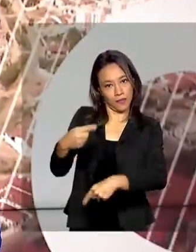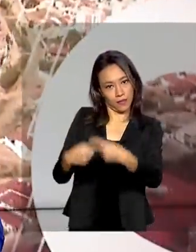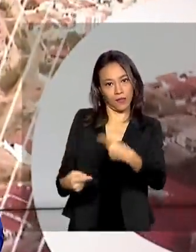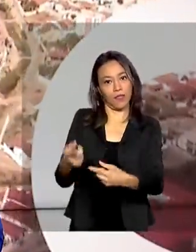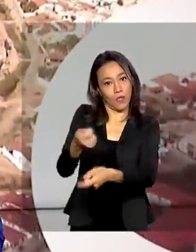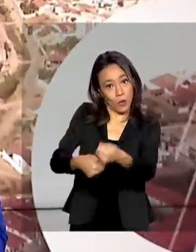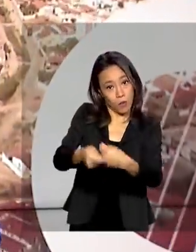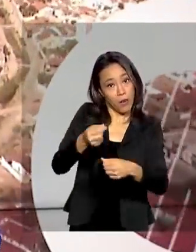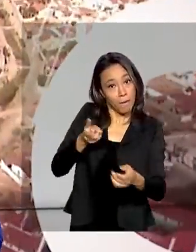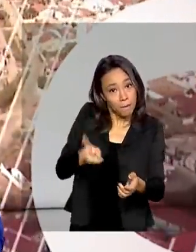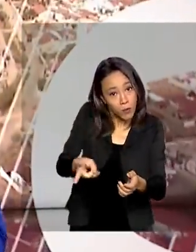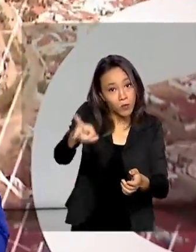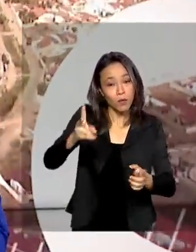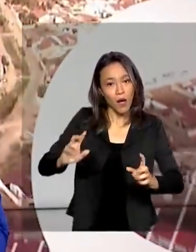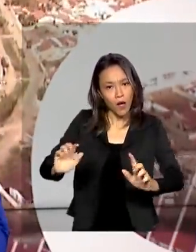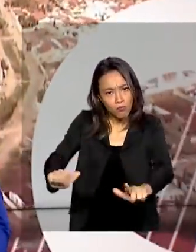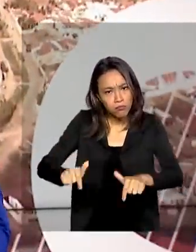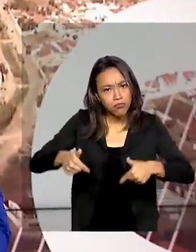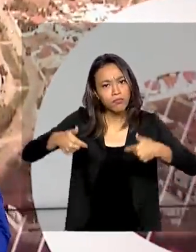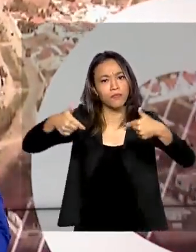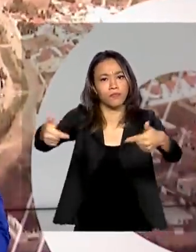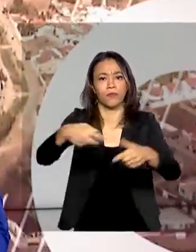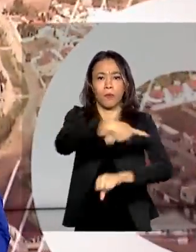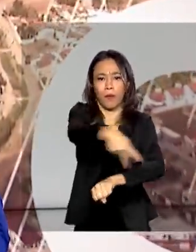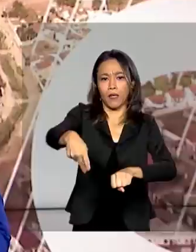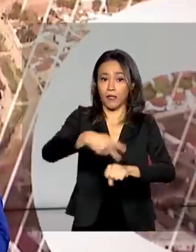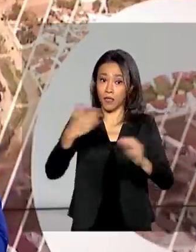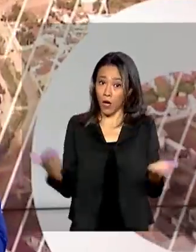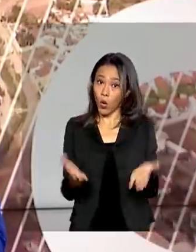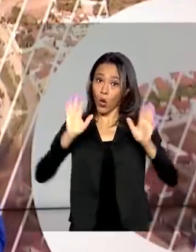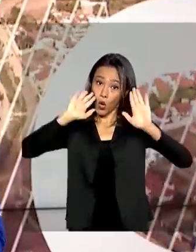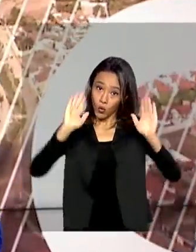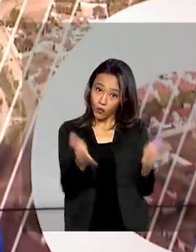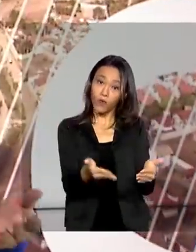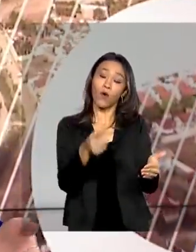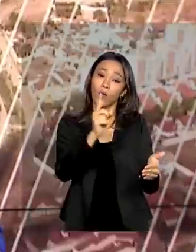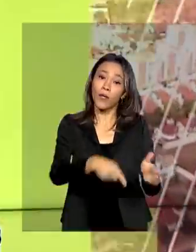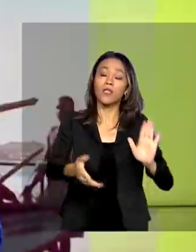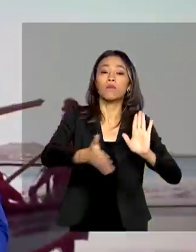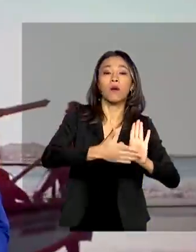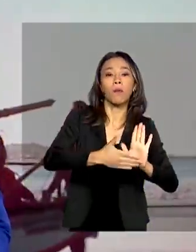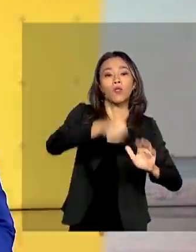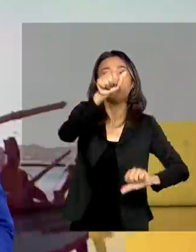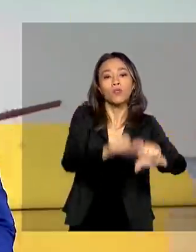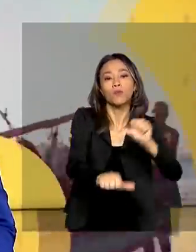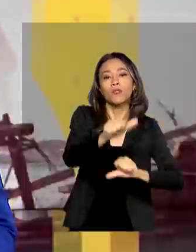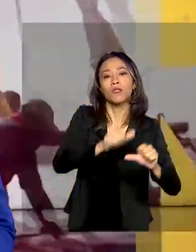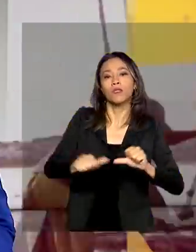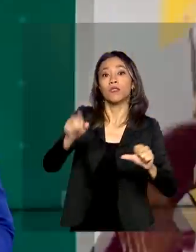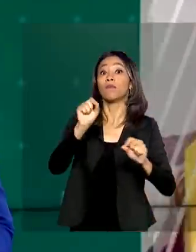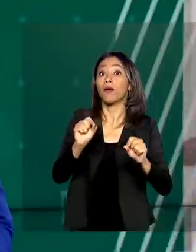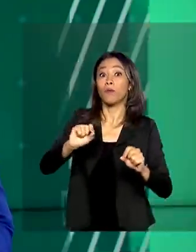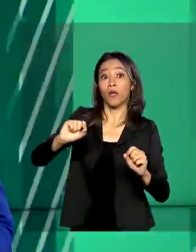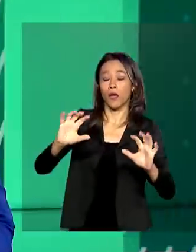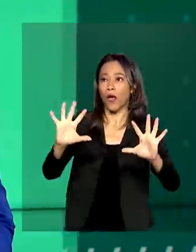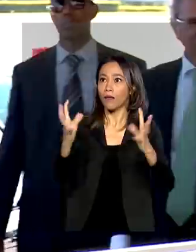país. Após as medidas emergenciais, o foco volta a ser nas reformas para atrair investimentos.